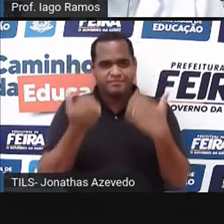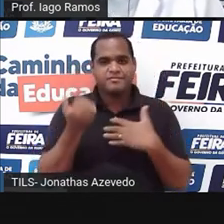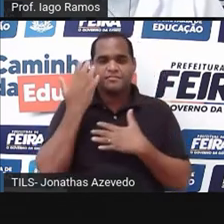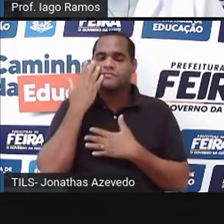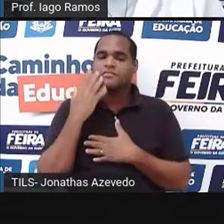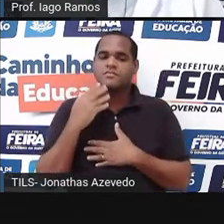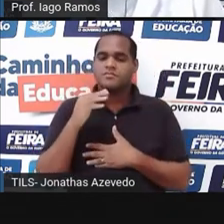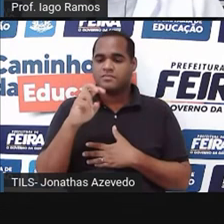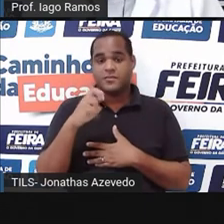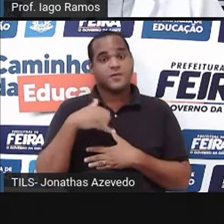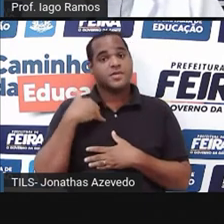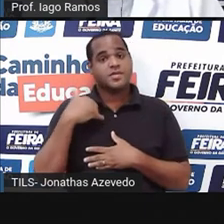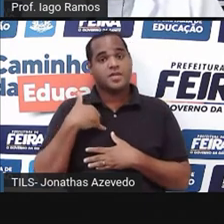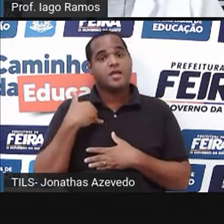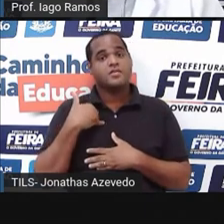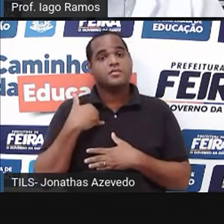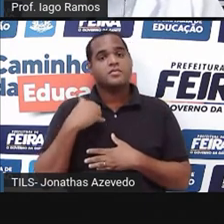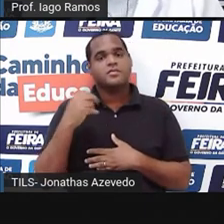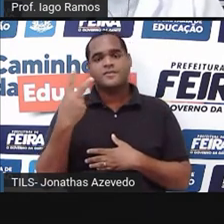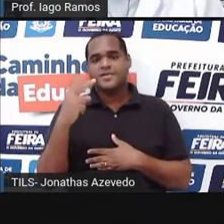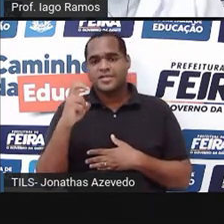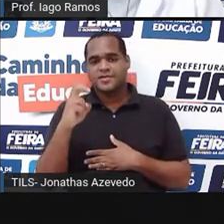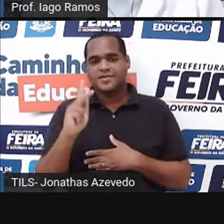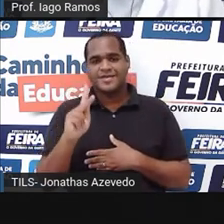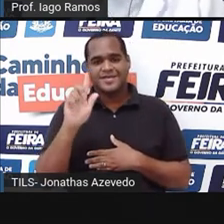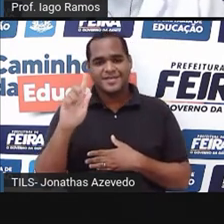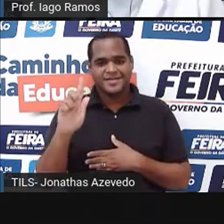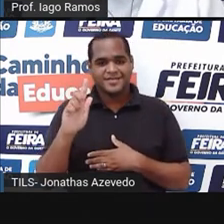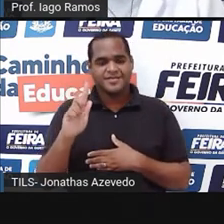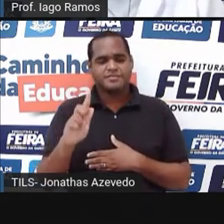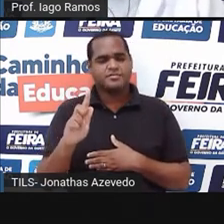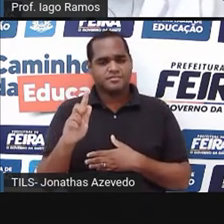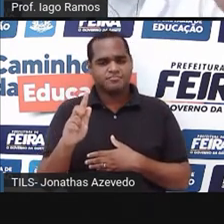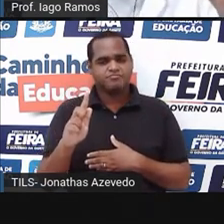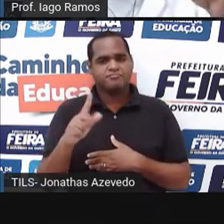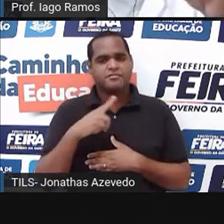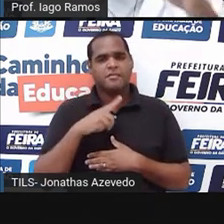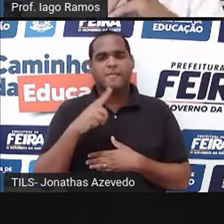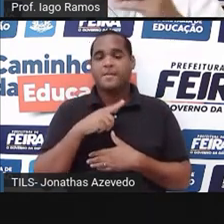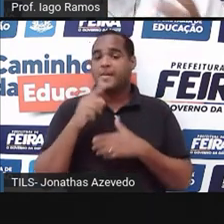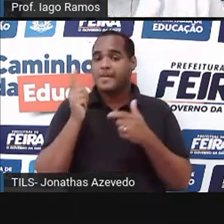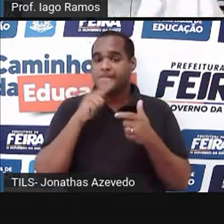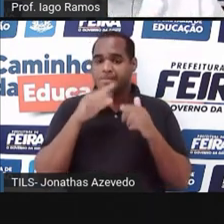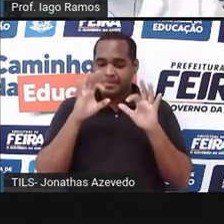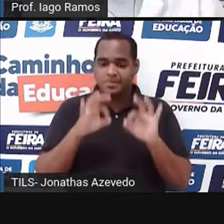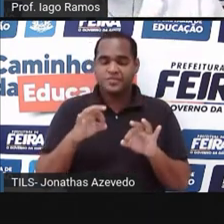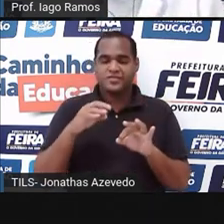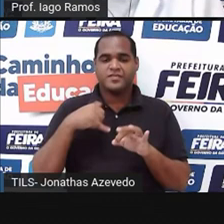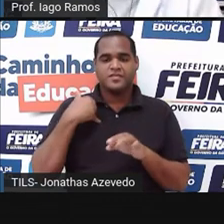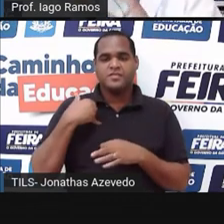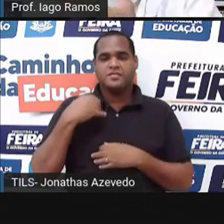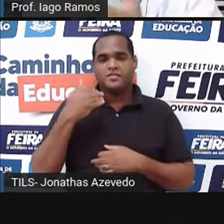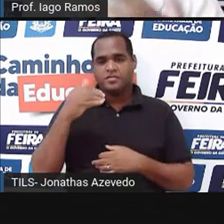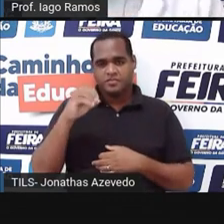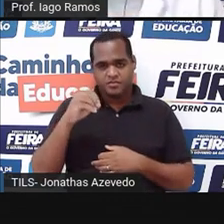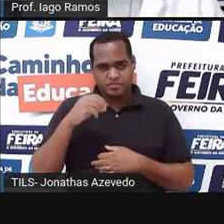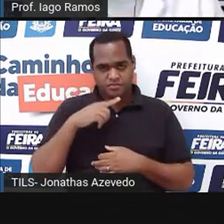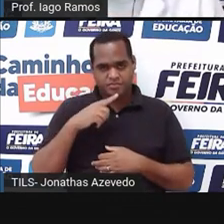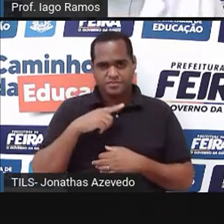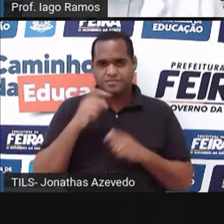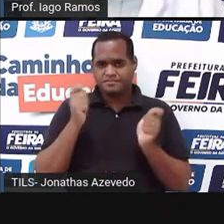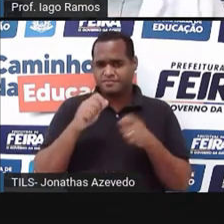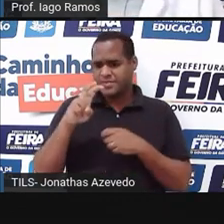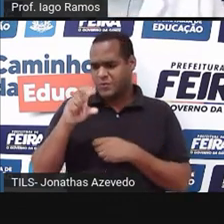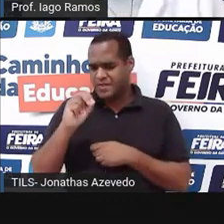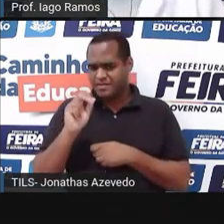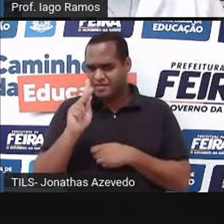5 anos, massa de 25, né? Tem como garantir que aos 10 ela vai ter massa de 50, não vai ter